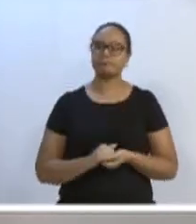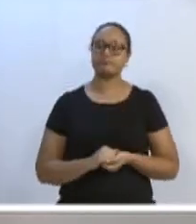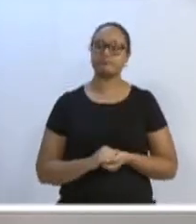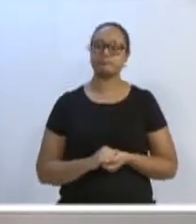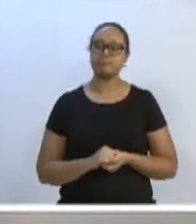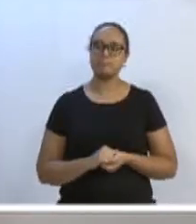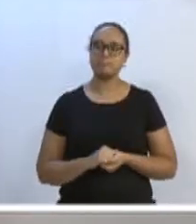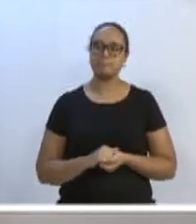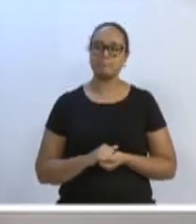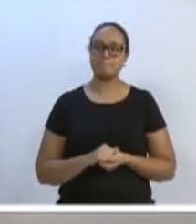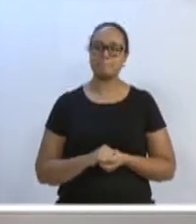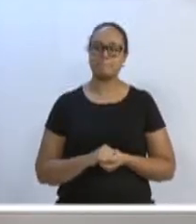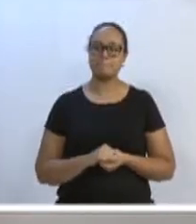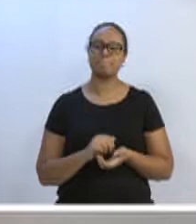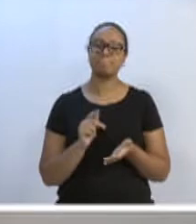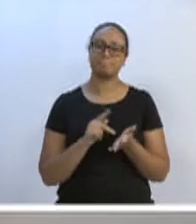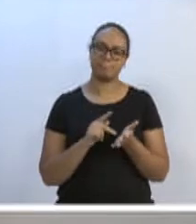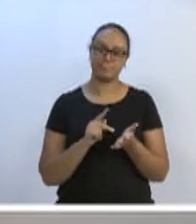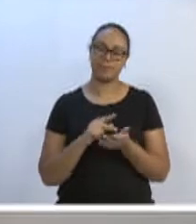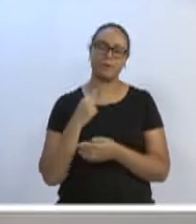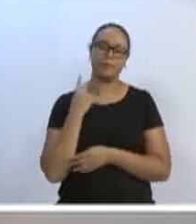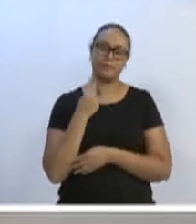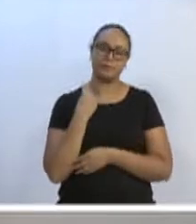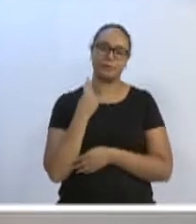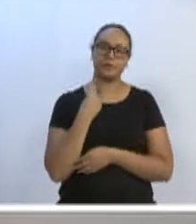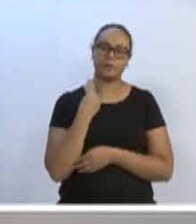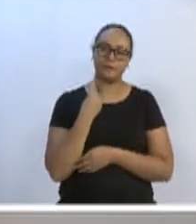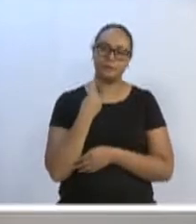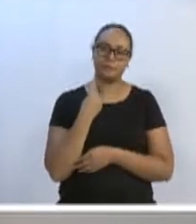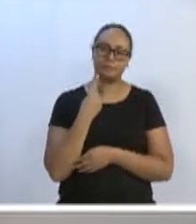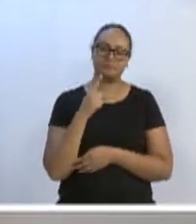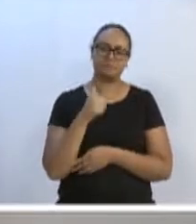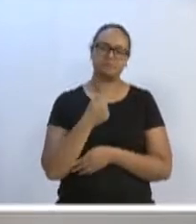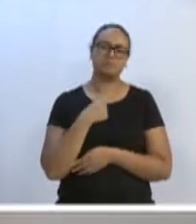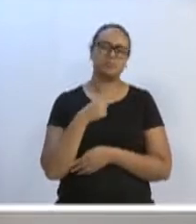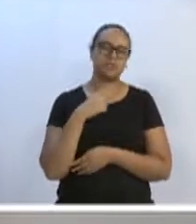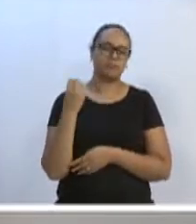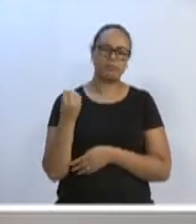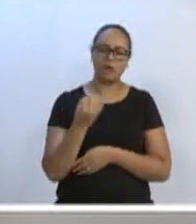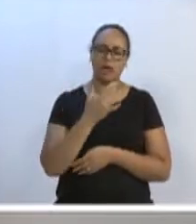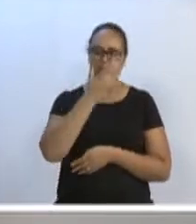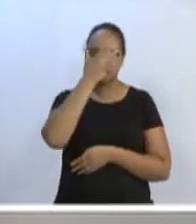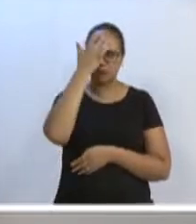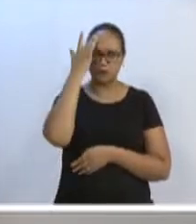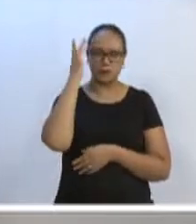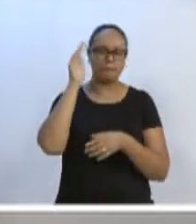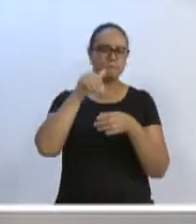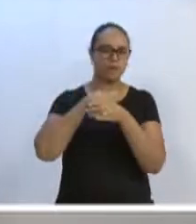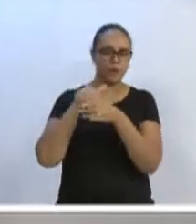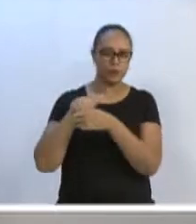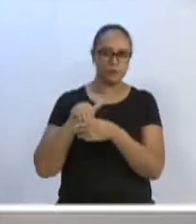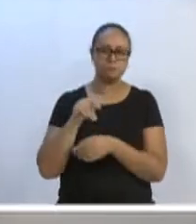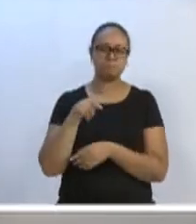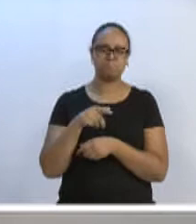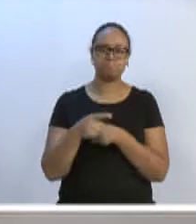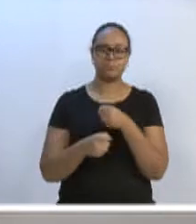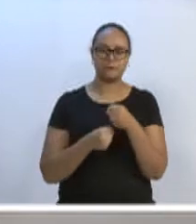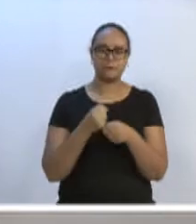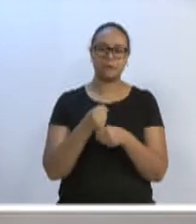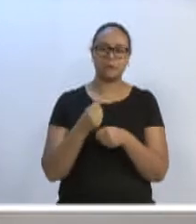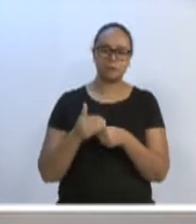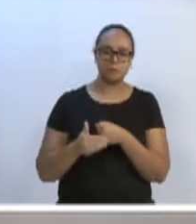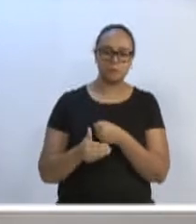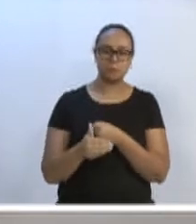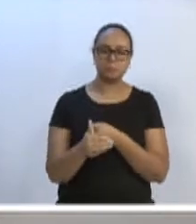Realmente, vereador, como temos vários candidatos aqui na eleição deste ano, eu espero